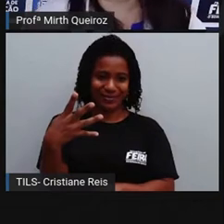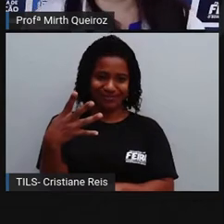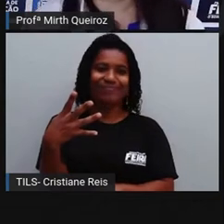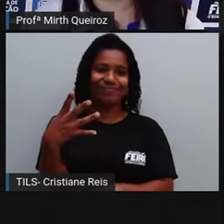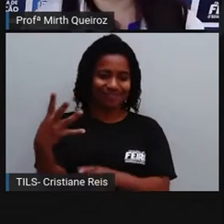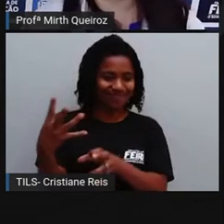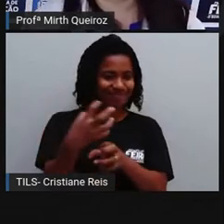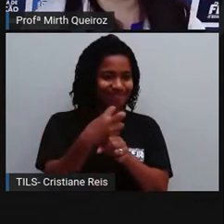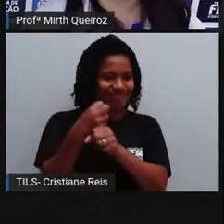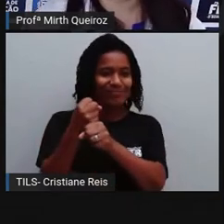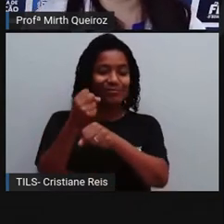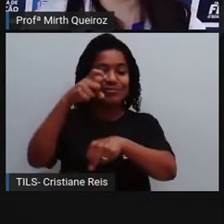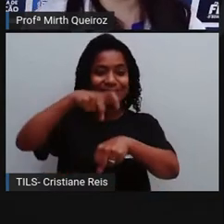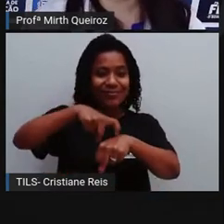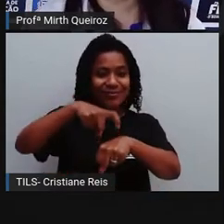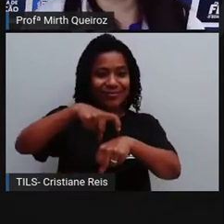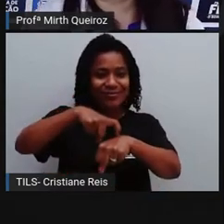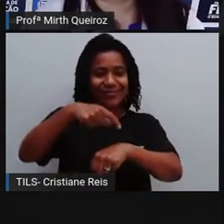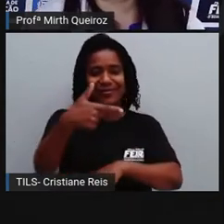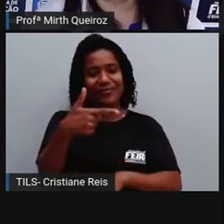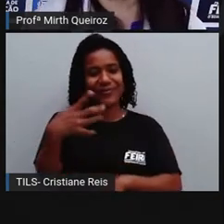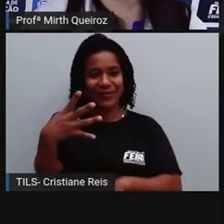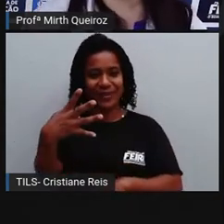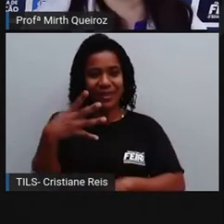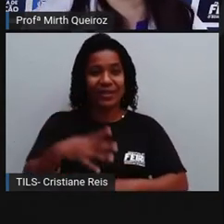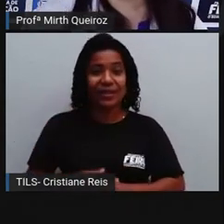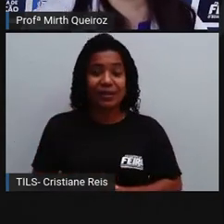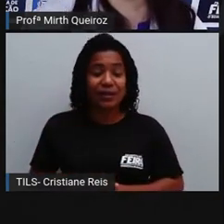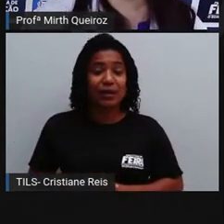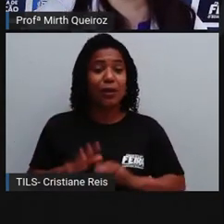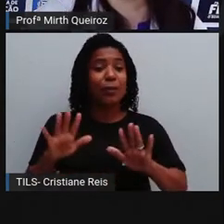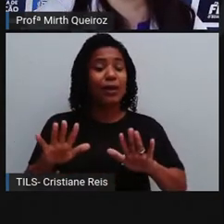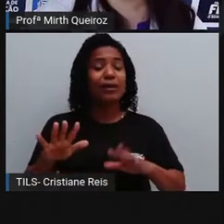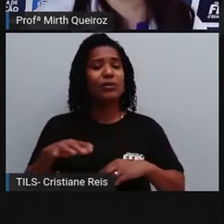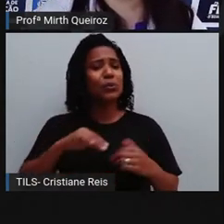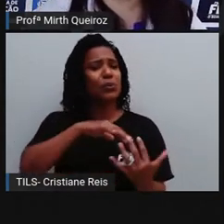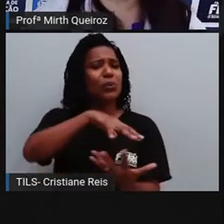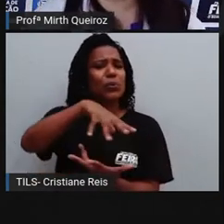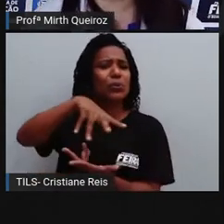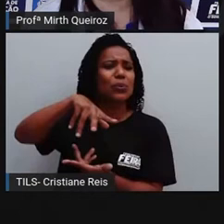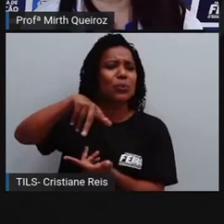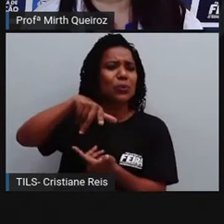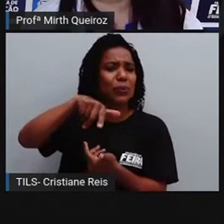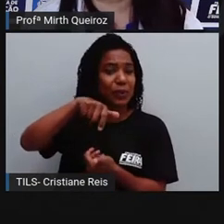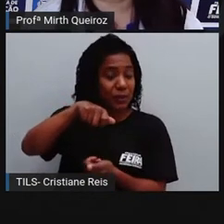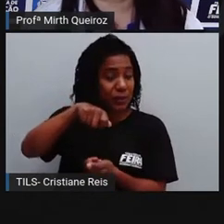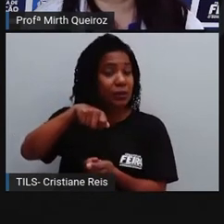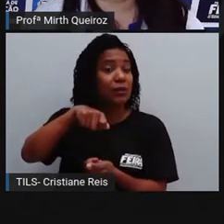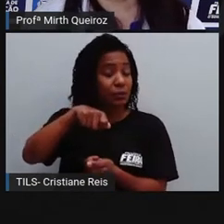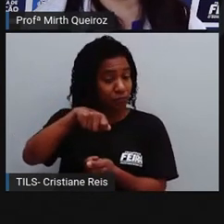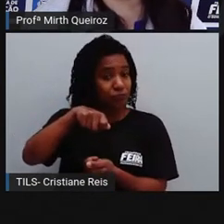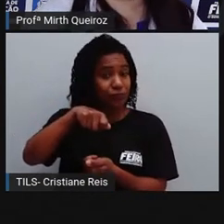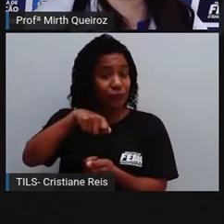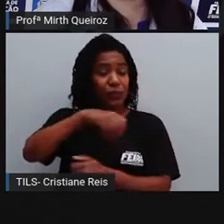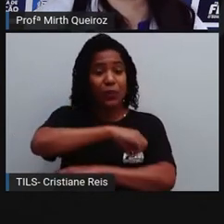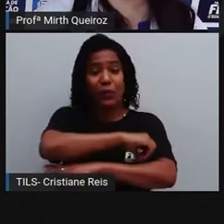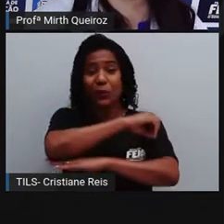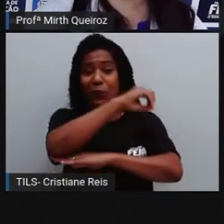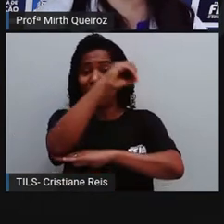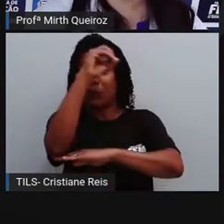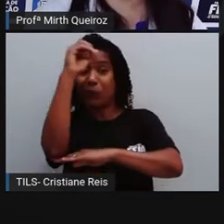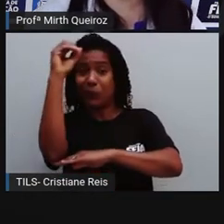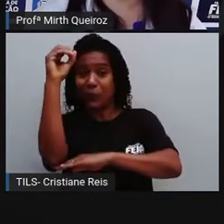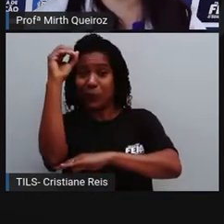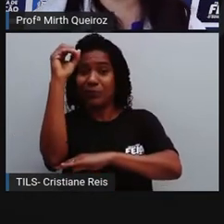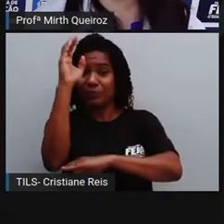A gente arredonda esse valor aí para 24 horas. No nosso planeta, o dia vai se dividir em dois períodos, né? De acordo